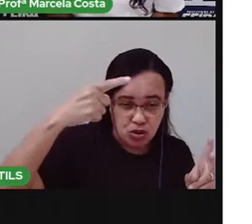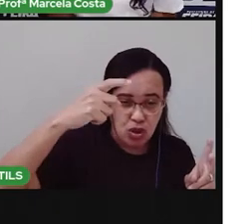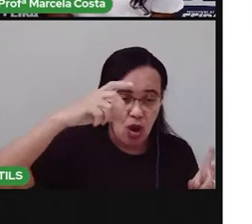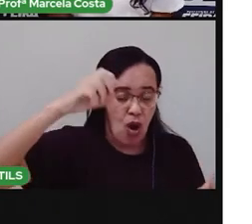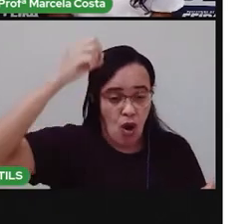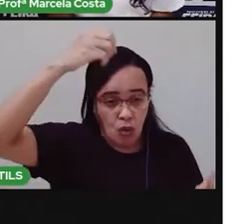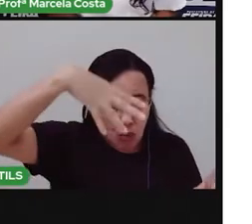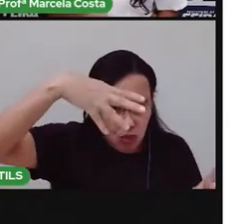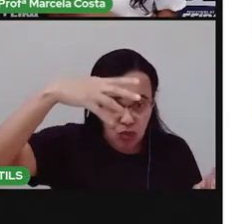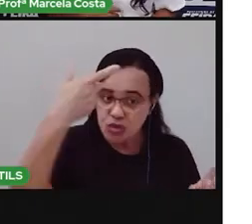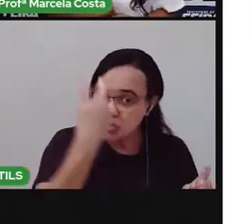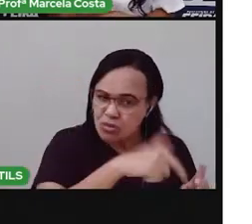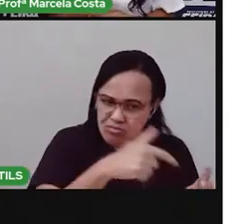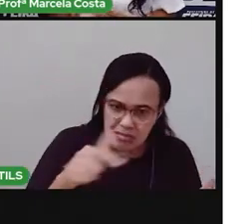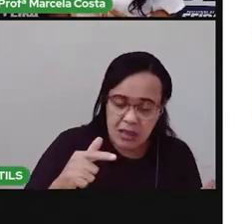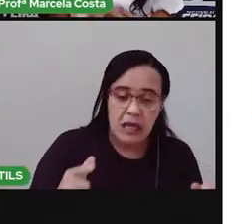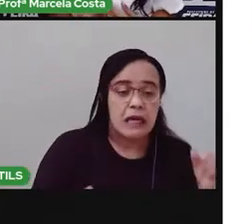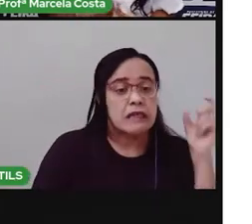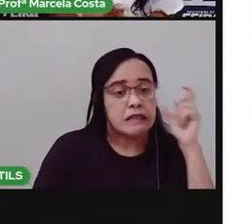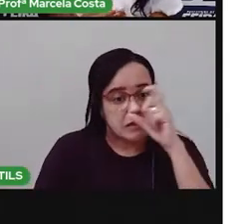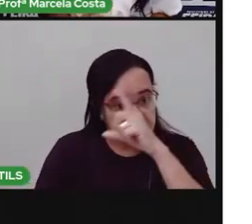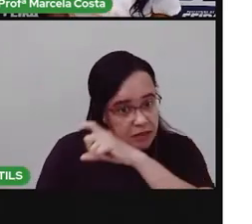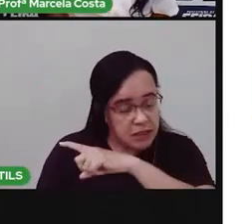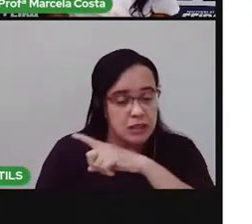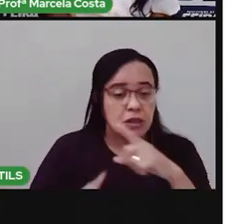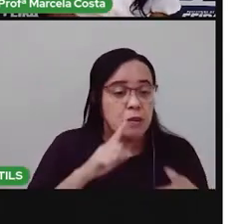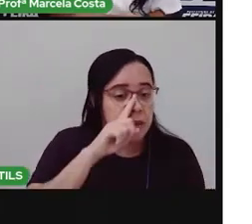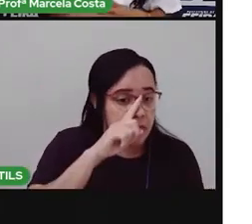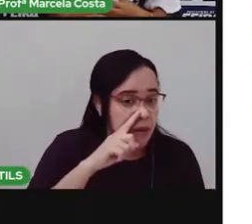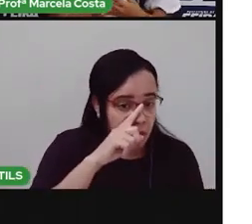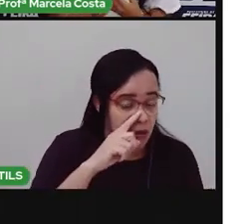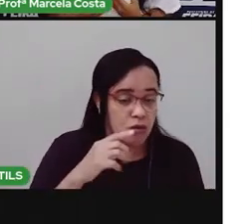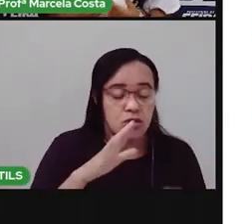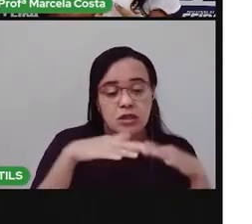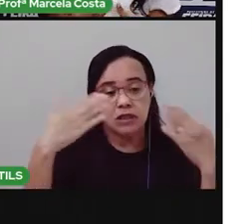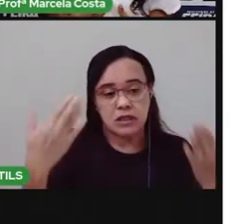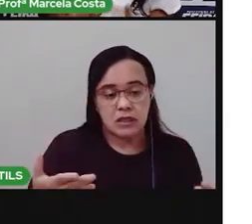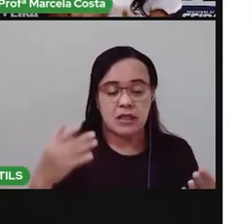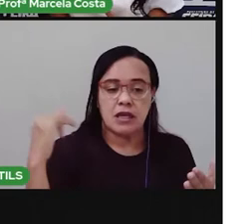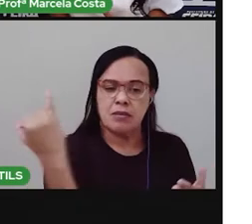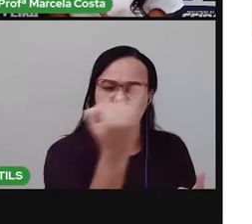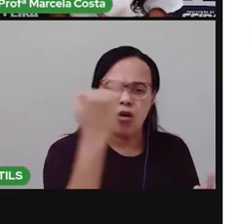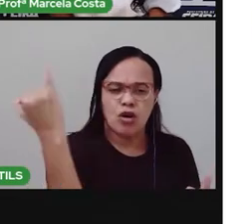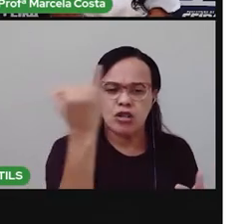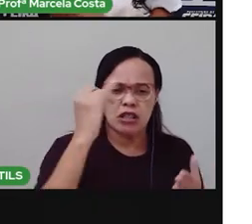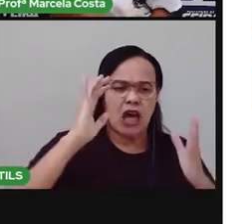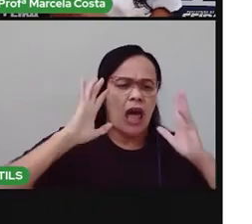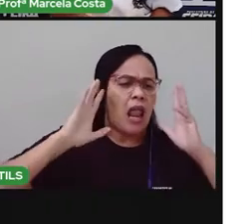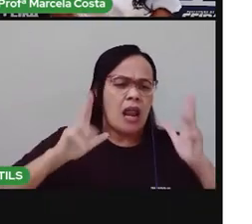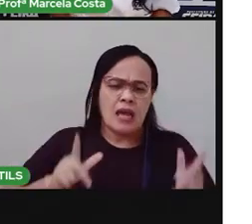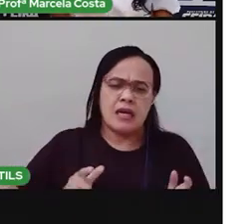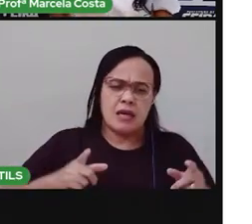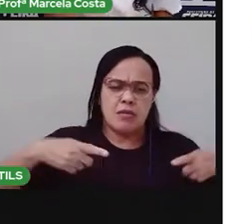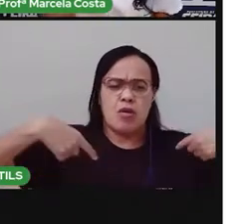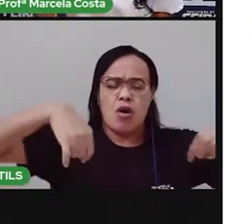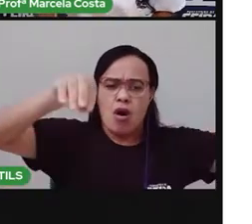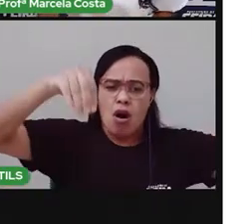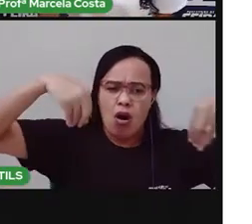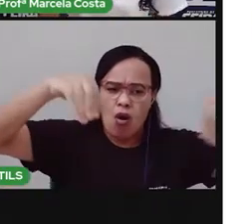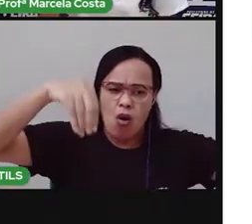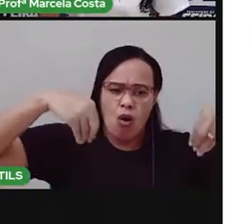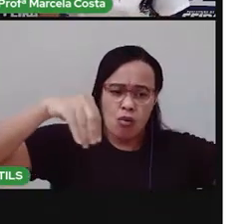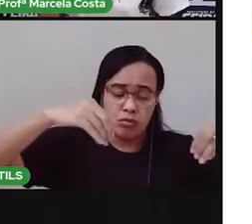por isso que é muito importante sempre trocar os lençóis deixar um quarto limpo sem poeira